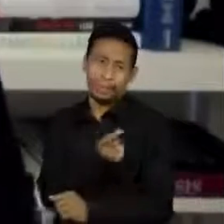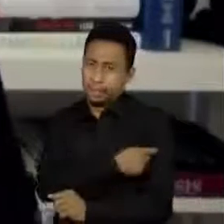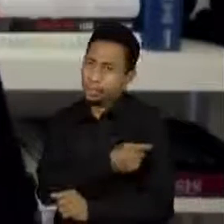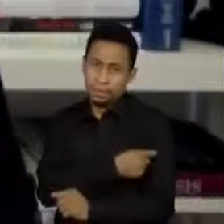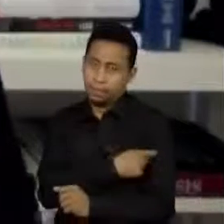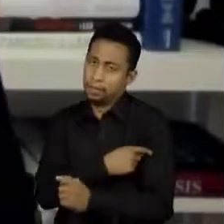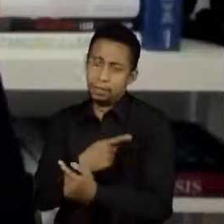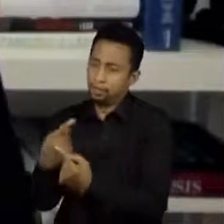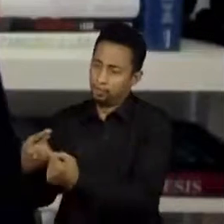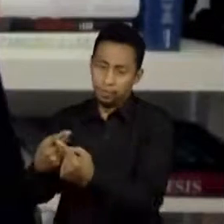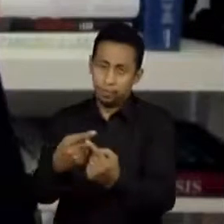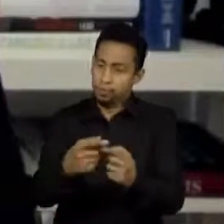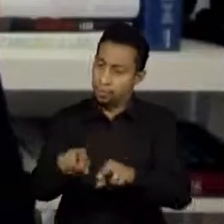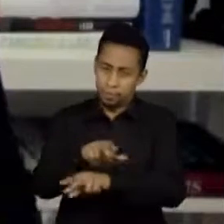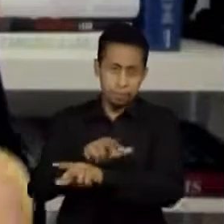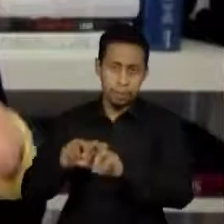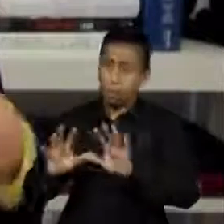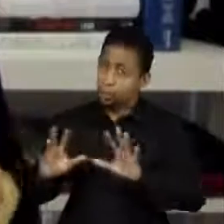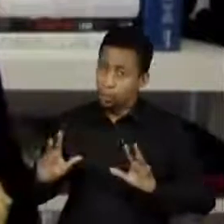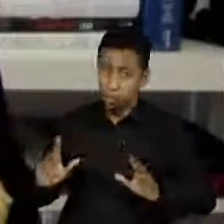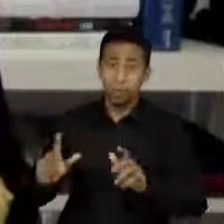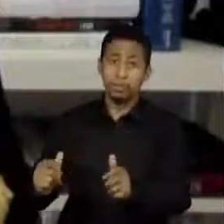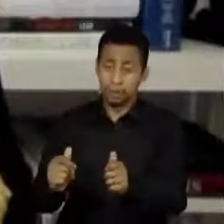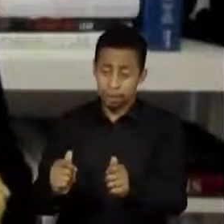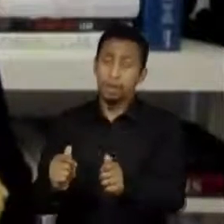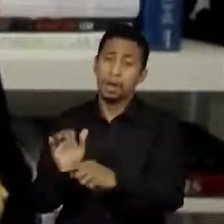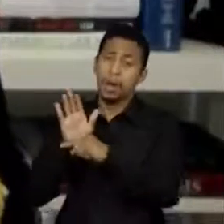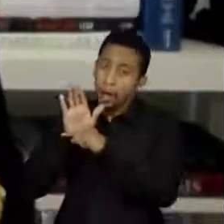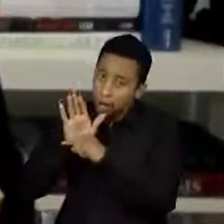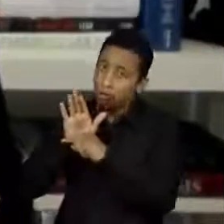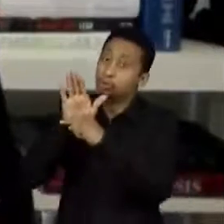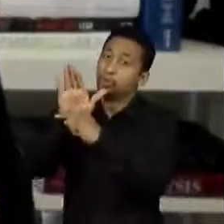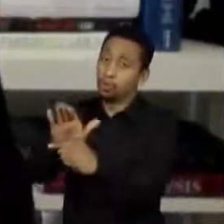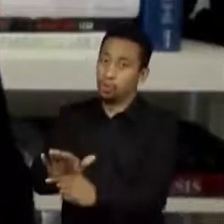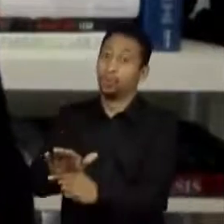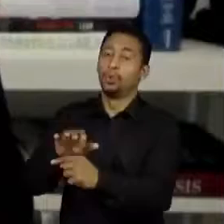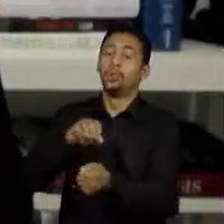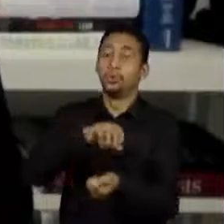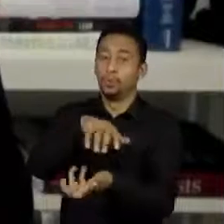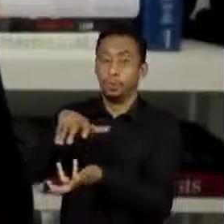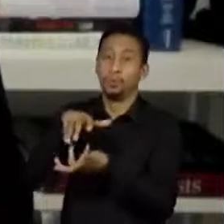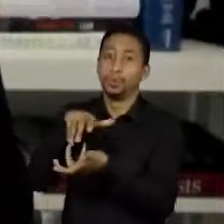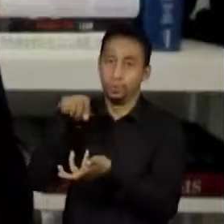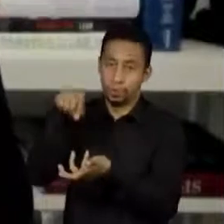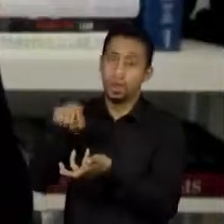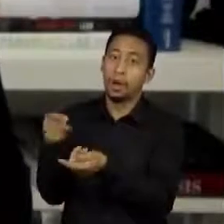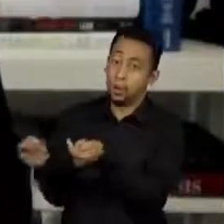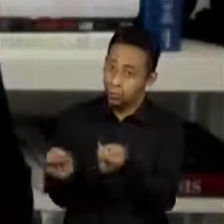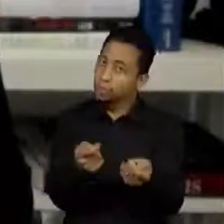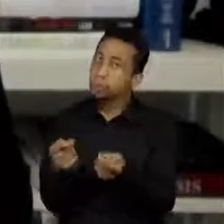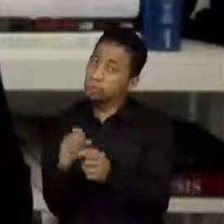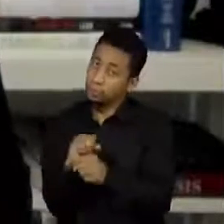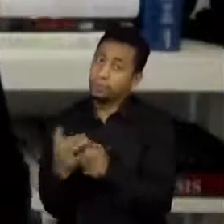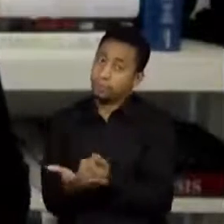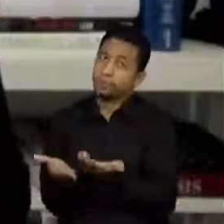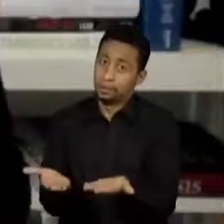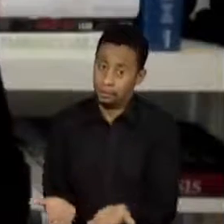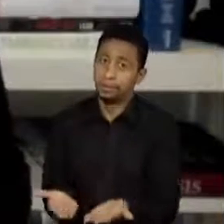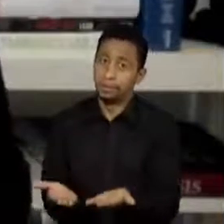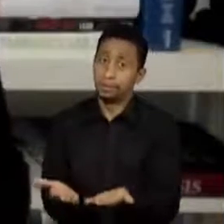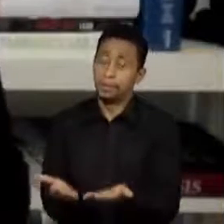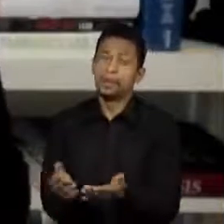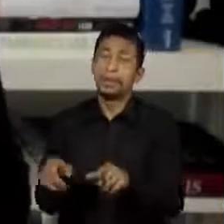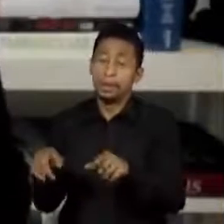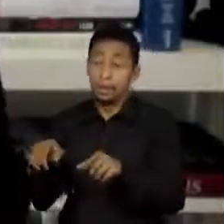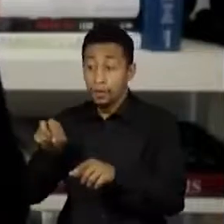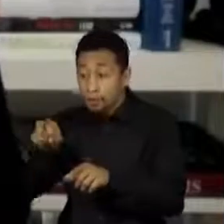sendo utilizadas ajudaram o mundo a começar a frear essa pandemia. E isso inclui as vacinas